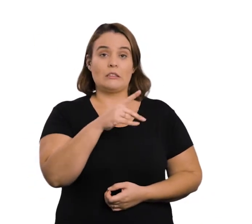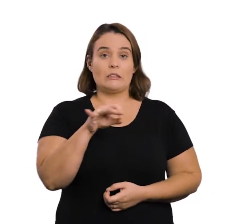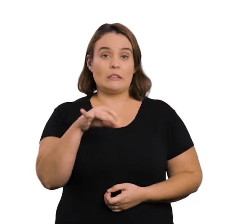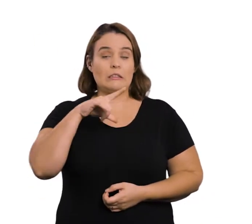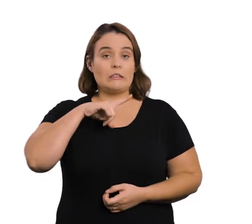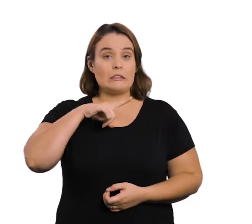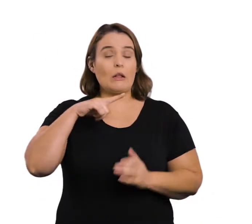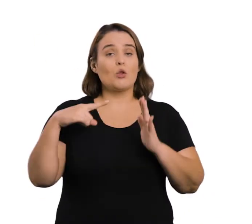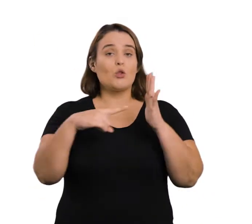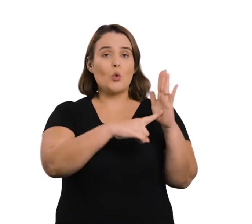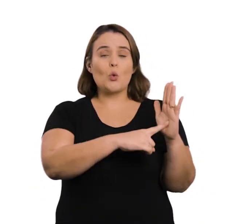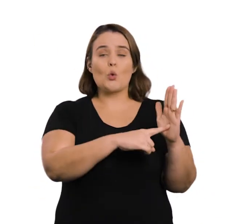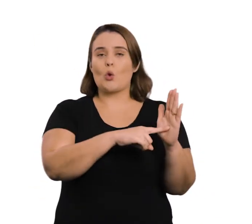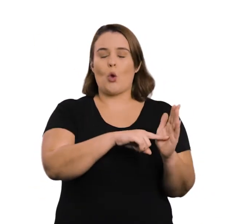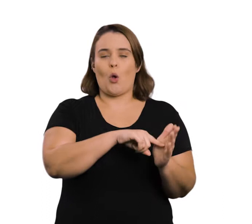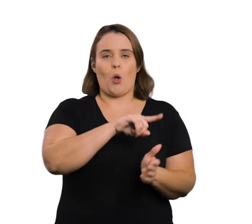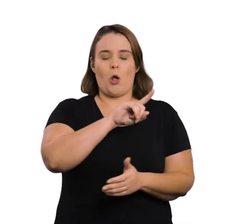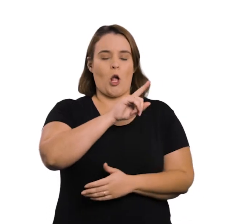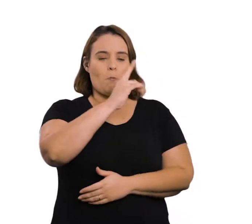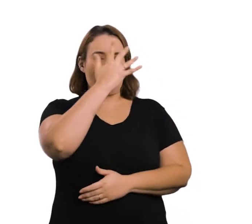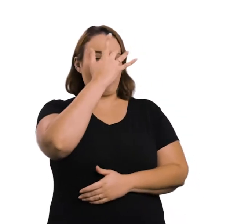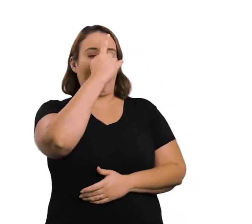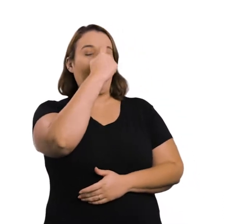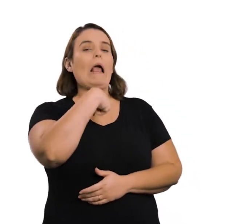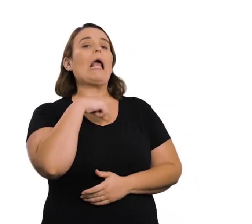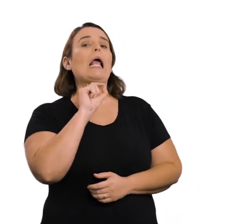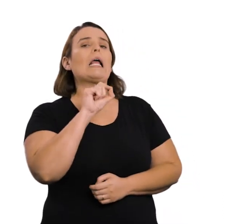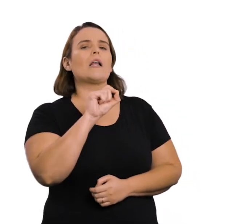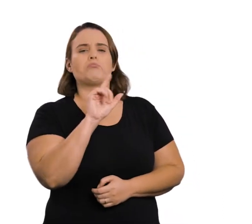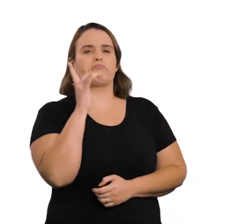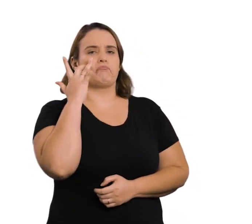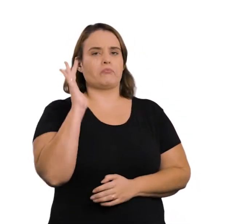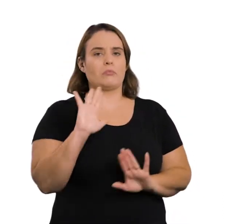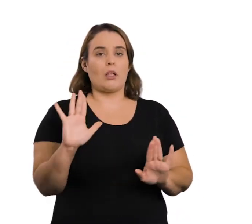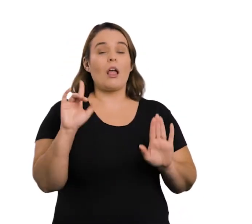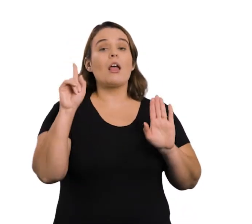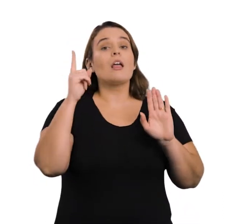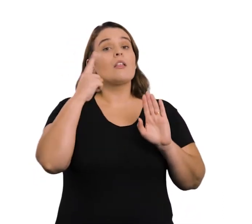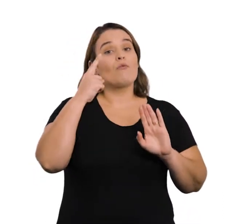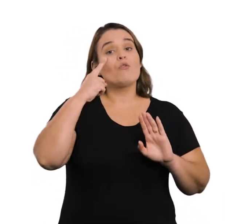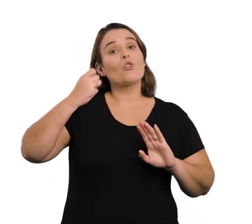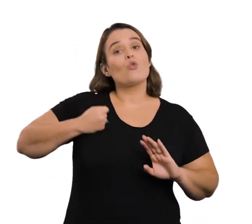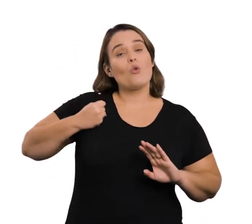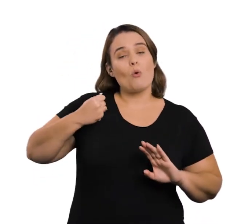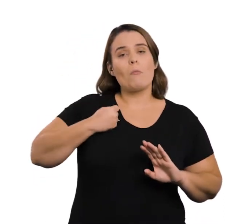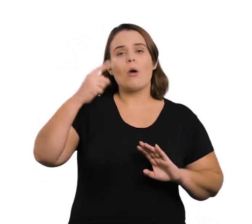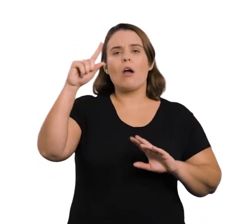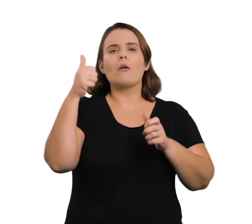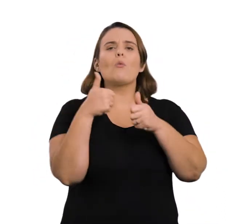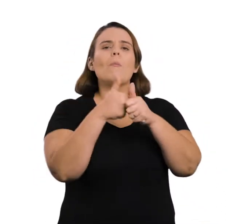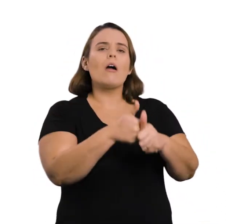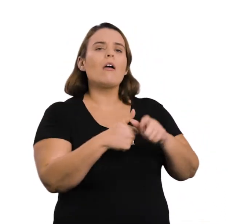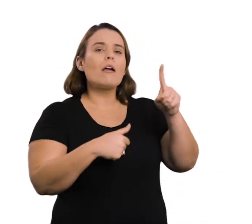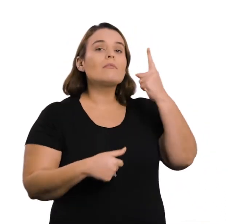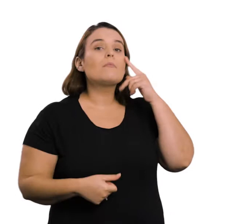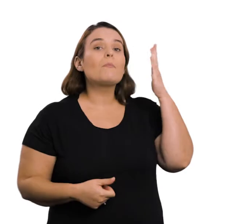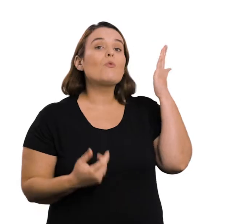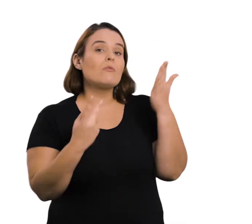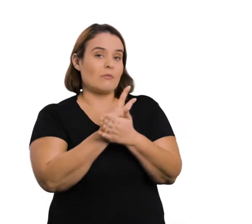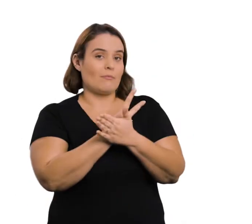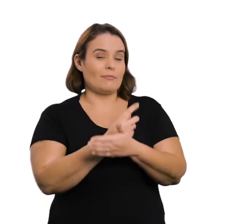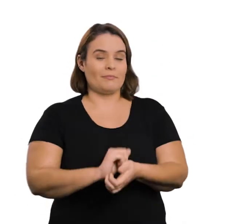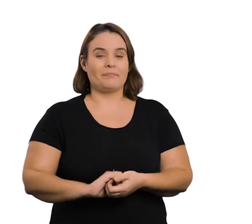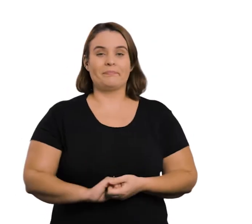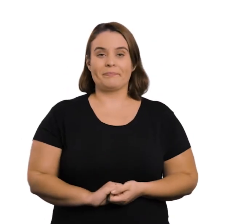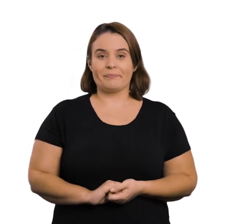100 recebe denúncias anônimas e fornece número de protocolo para que o denunciante possa acompanhar o andamento da